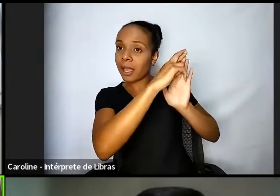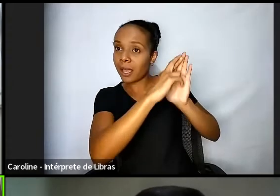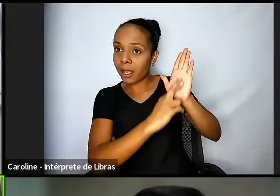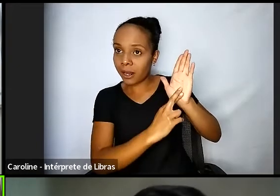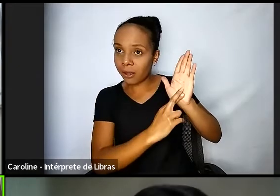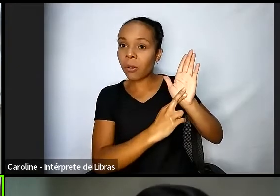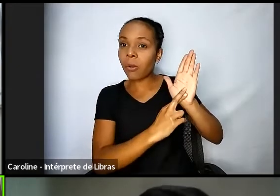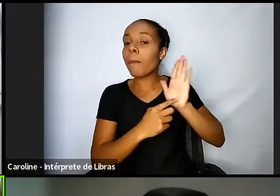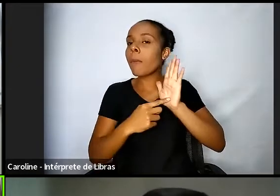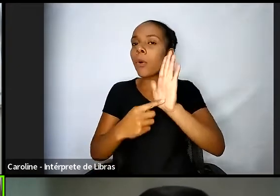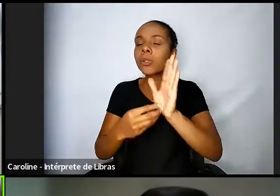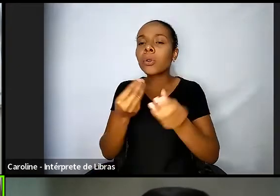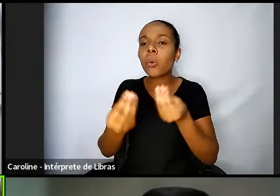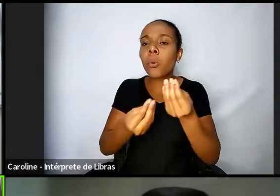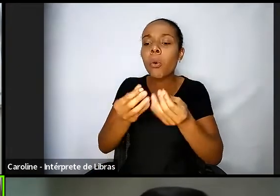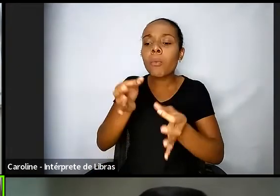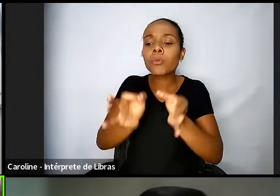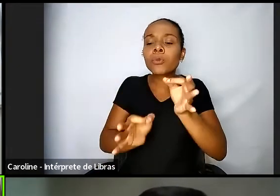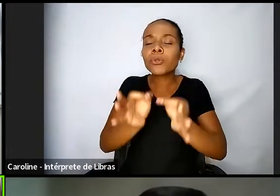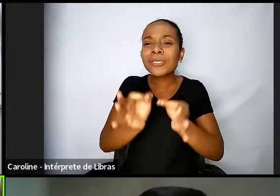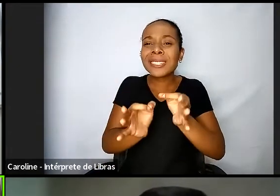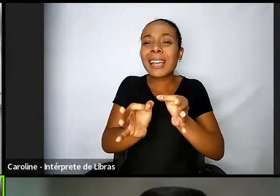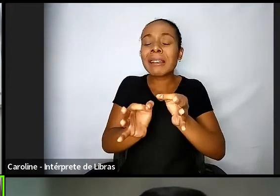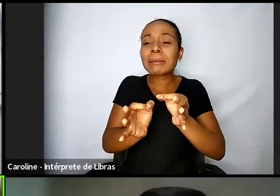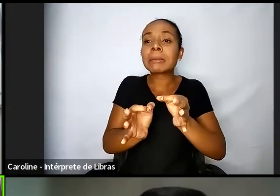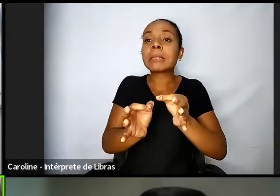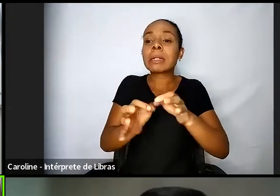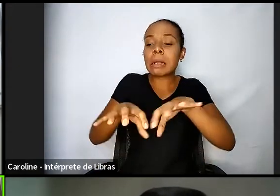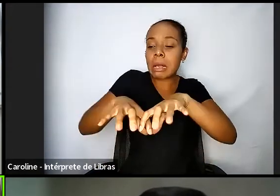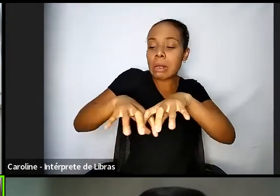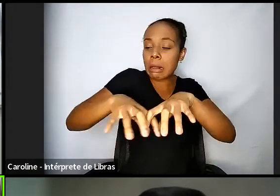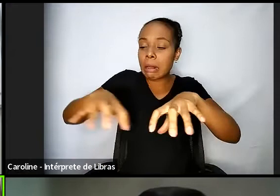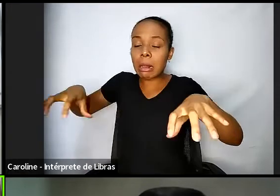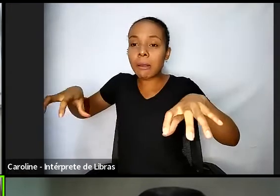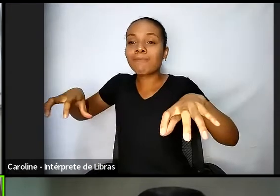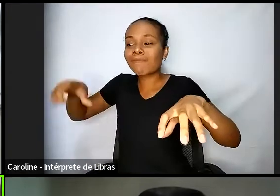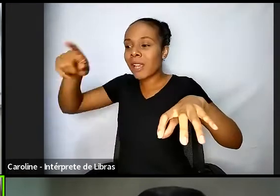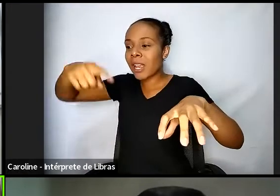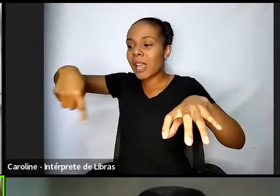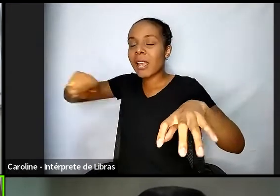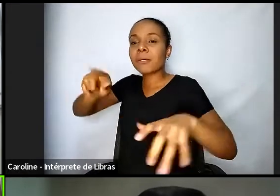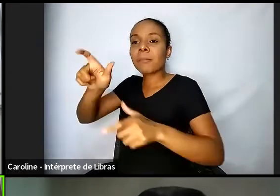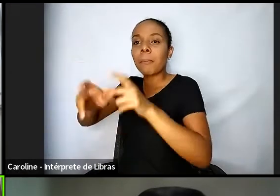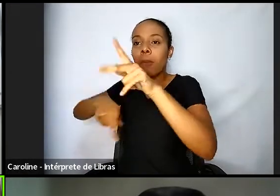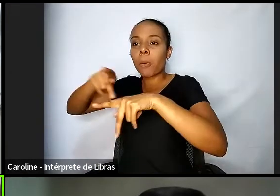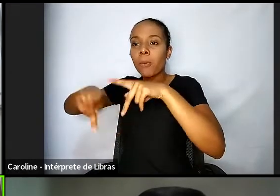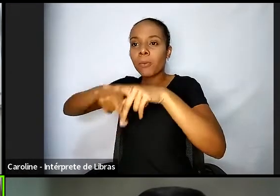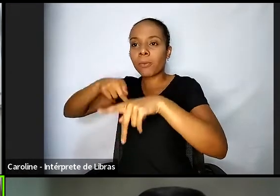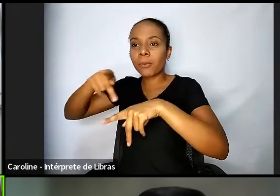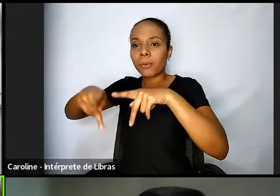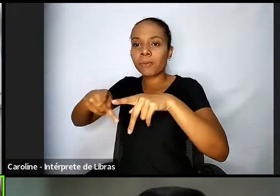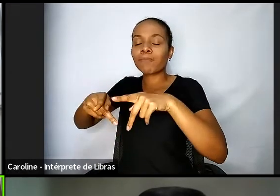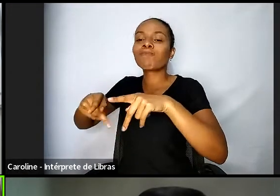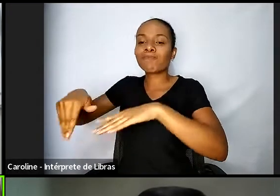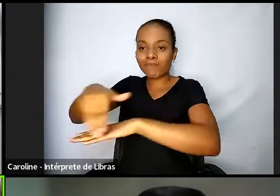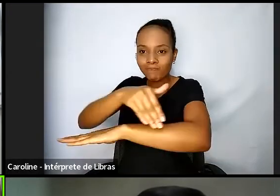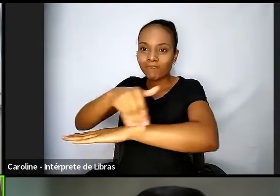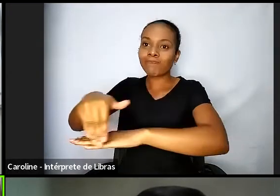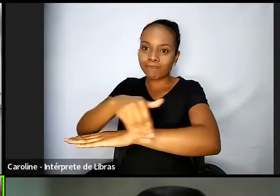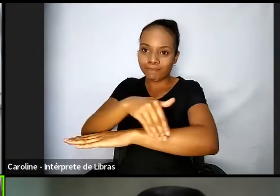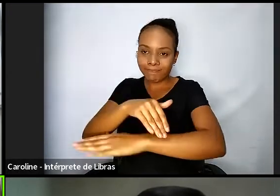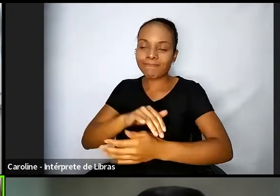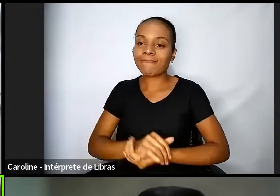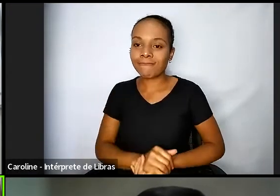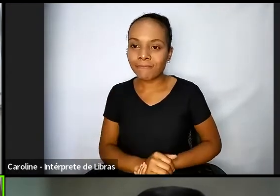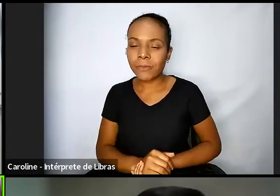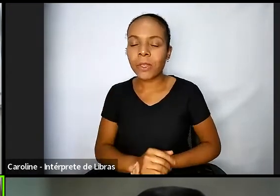excludente em relação a essa população. Por quê? Porque, se nós